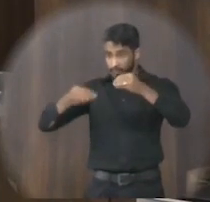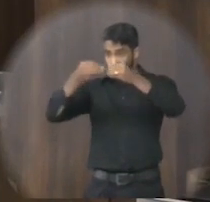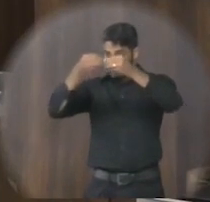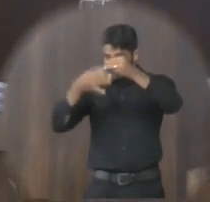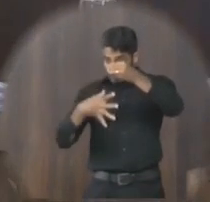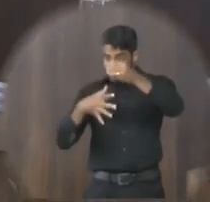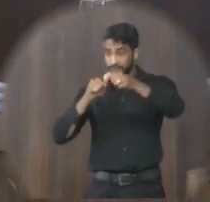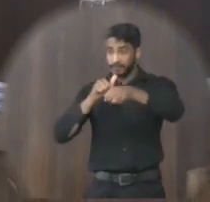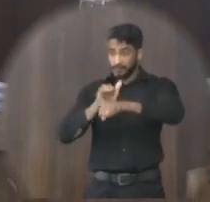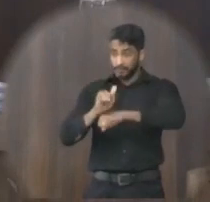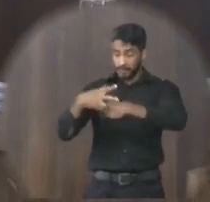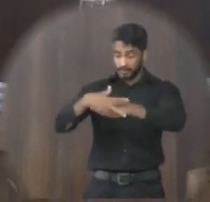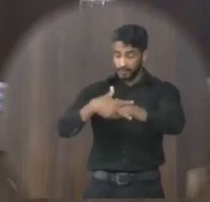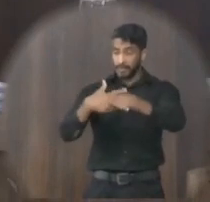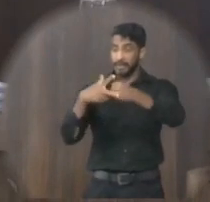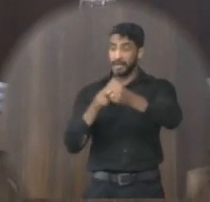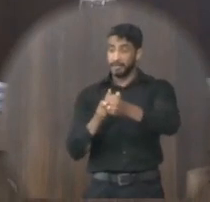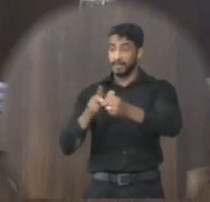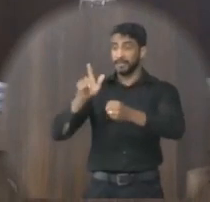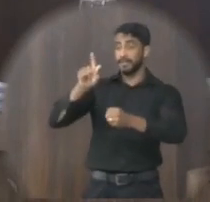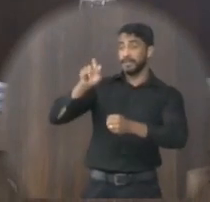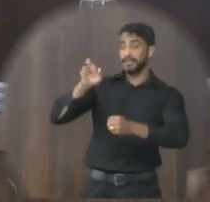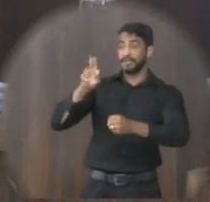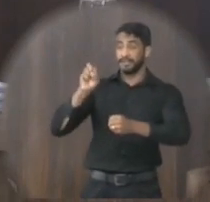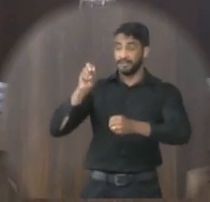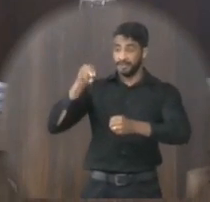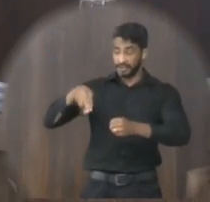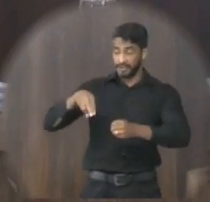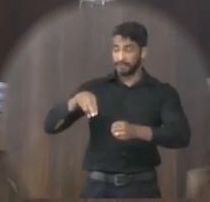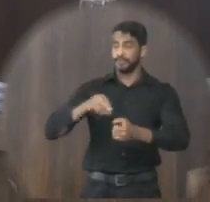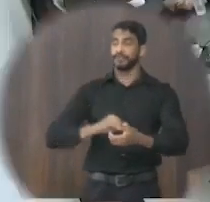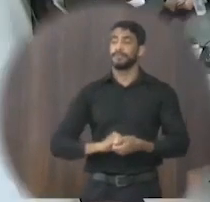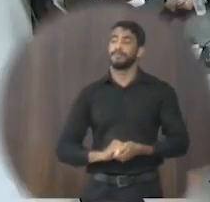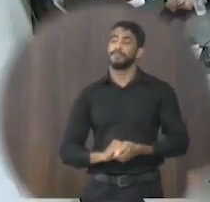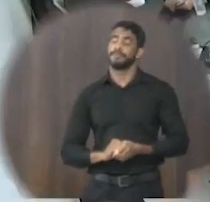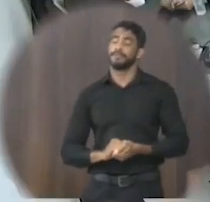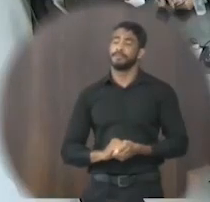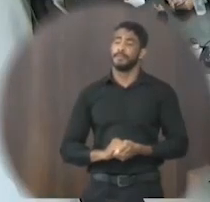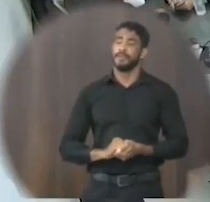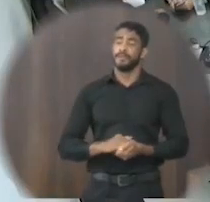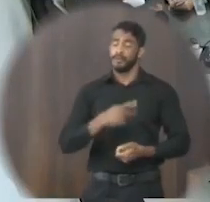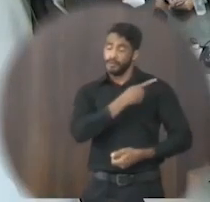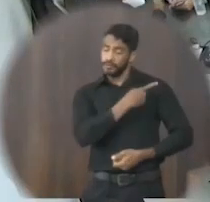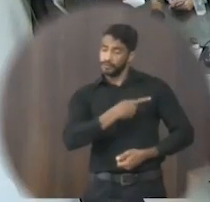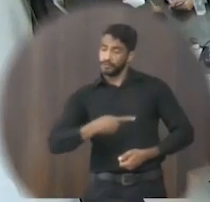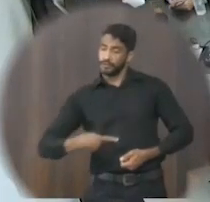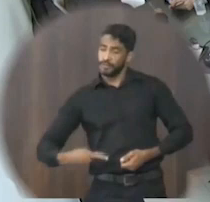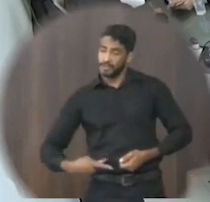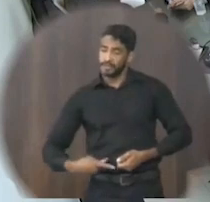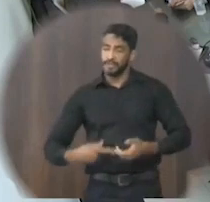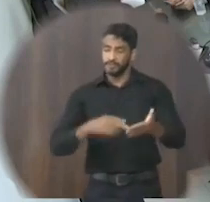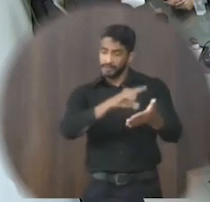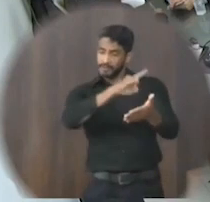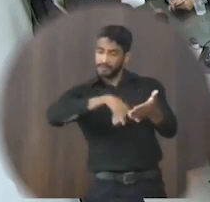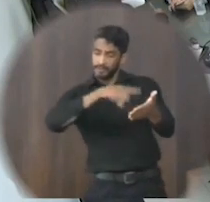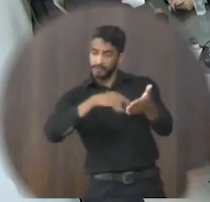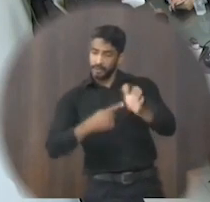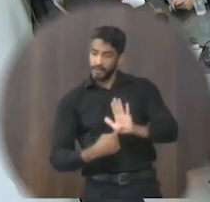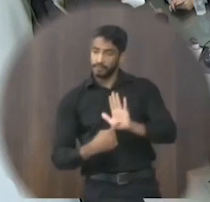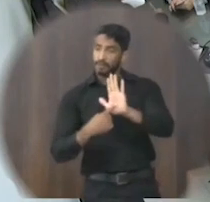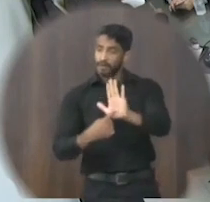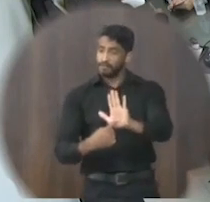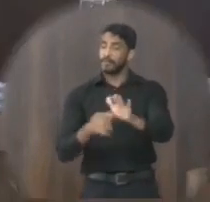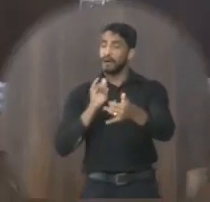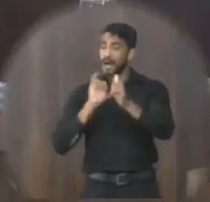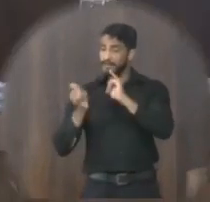Do gabinete do vereador Gerson do Espírito Santo Excelente dia senhor presidente Venho por meio deste instrumento